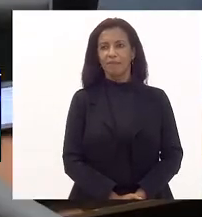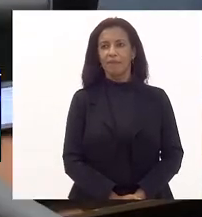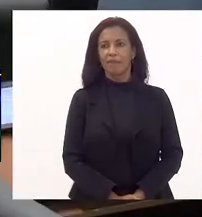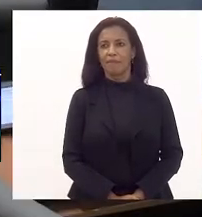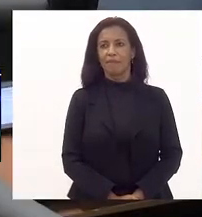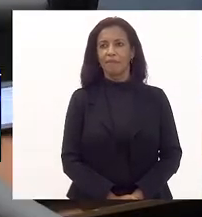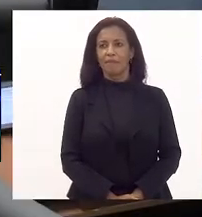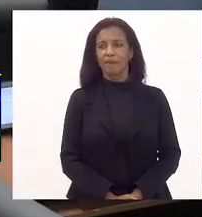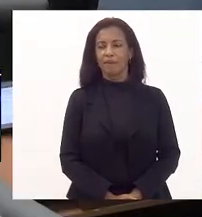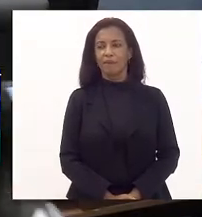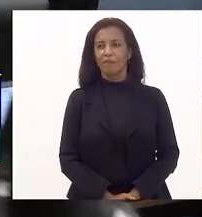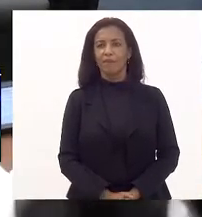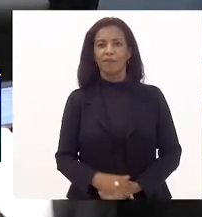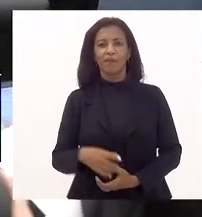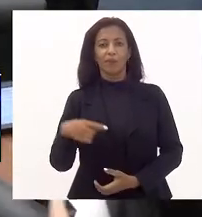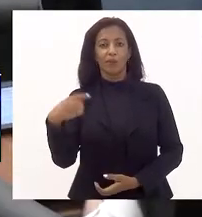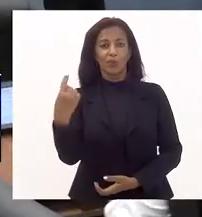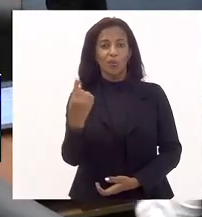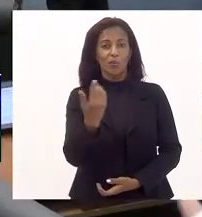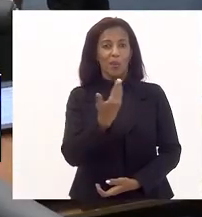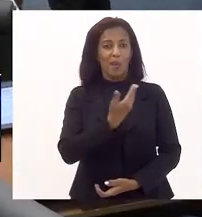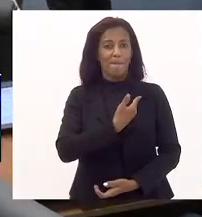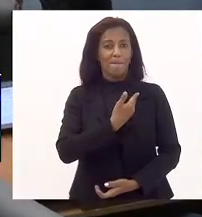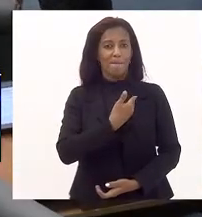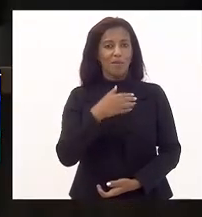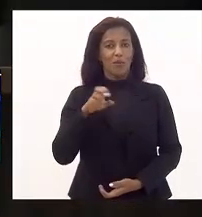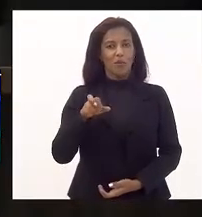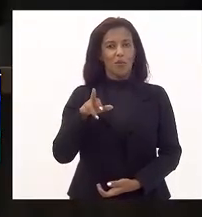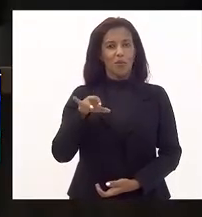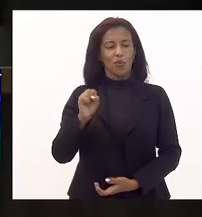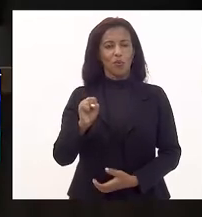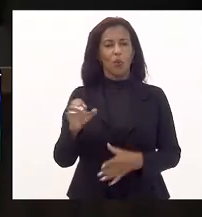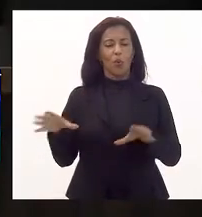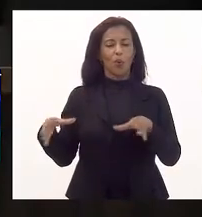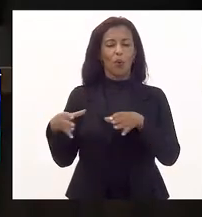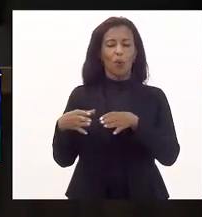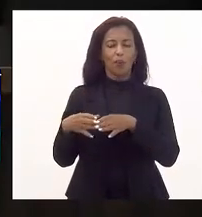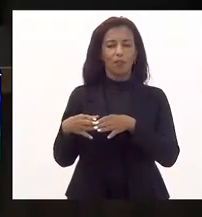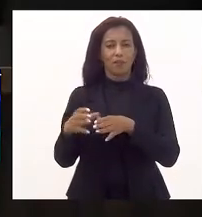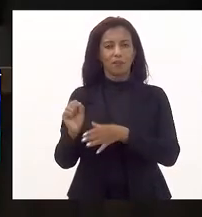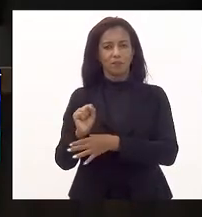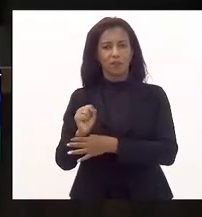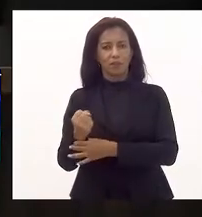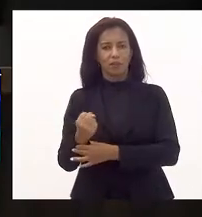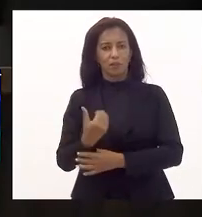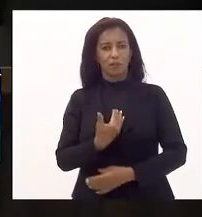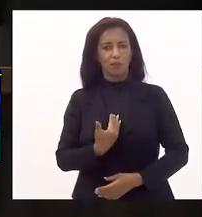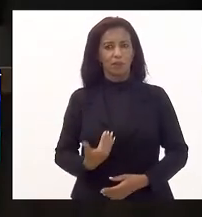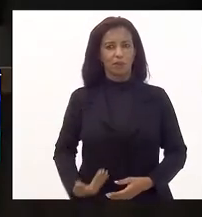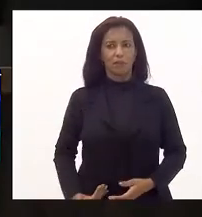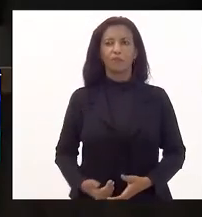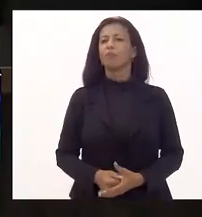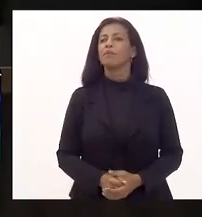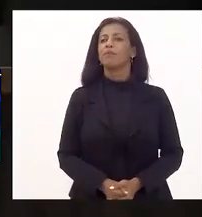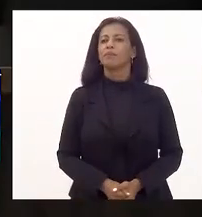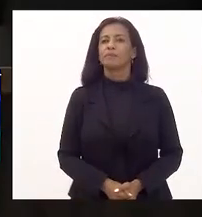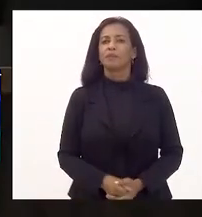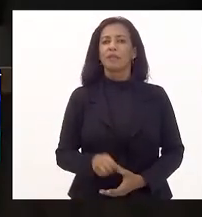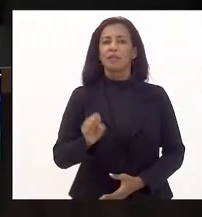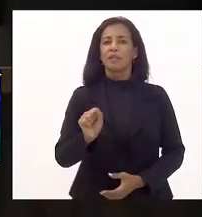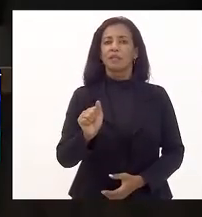O nosso amigo Eurico Júnior. Pela Comissão de Segurança Pública, deputado Coronel Salema. Nosso anfitrião.